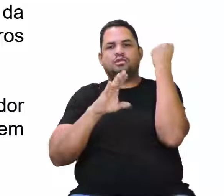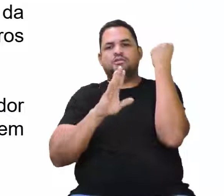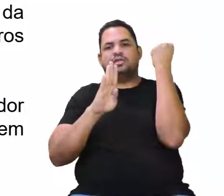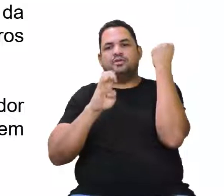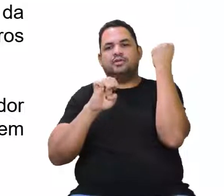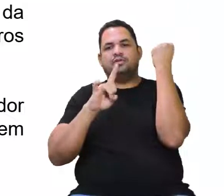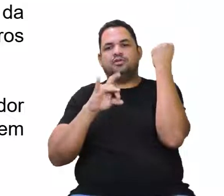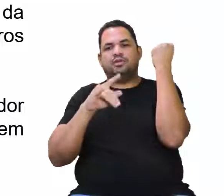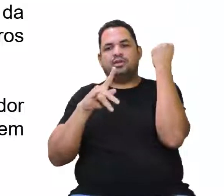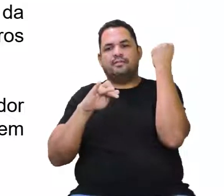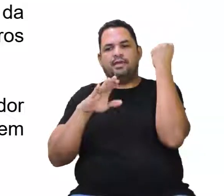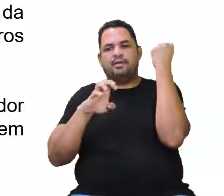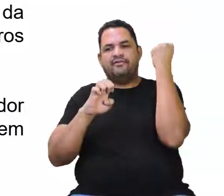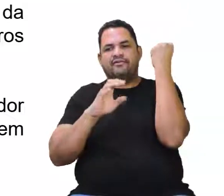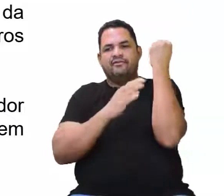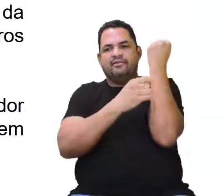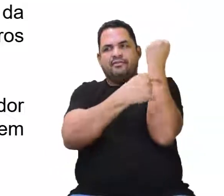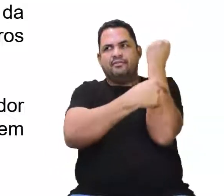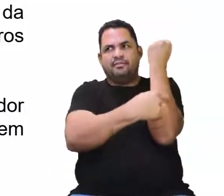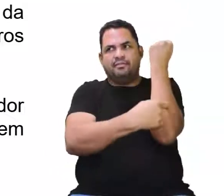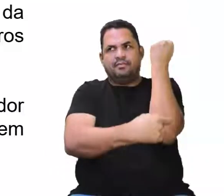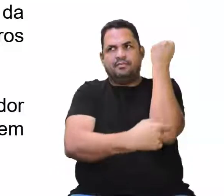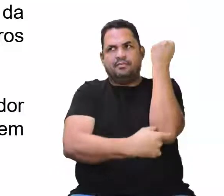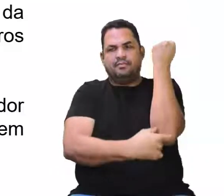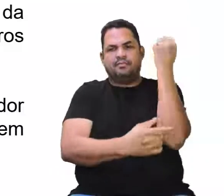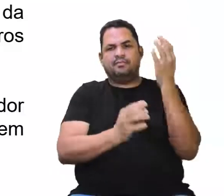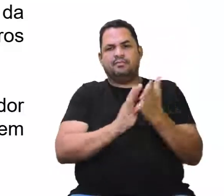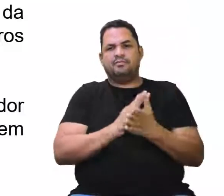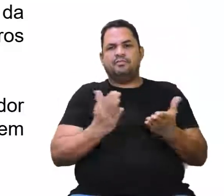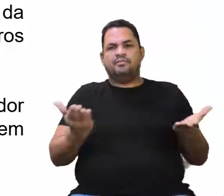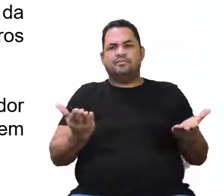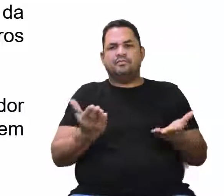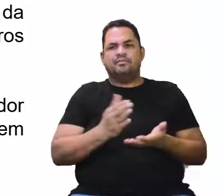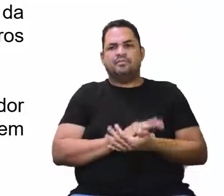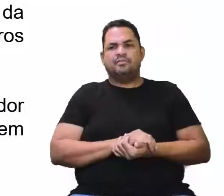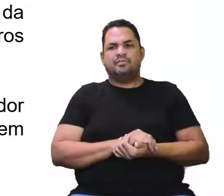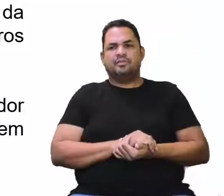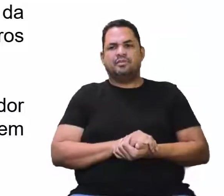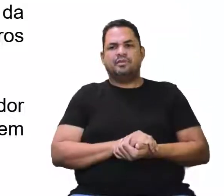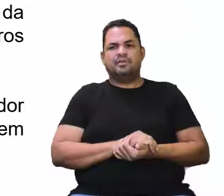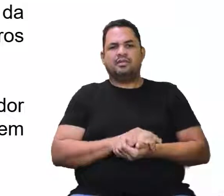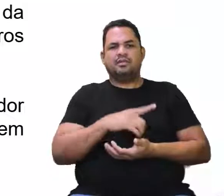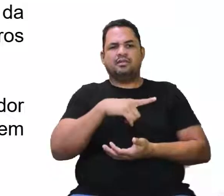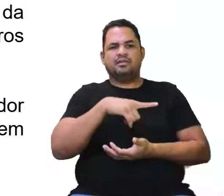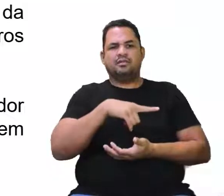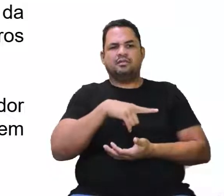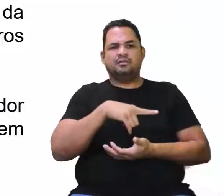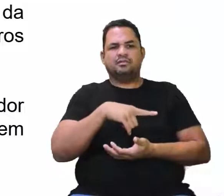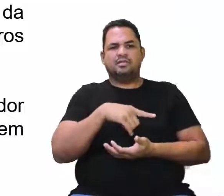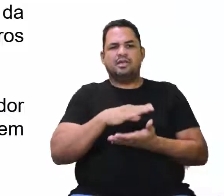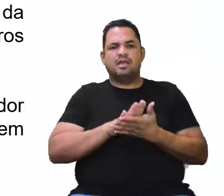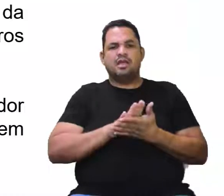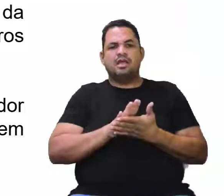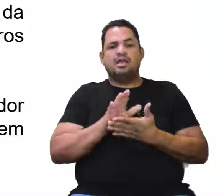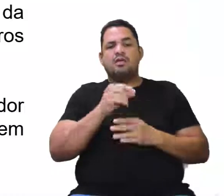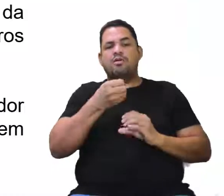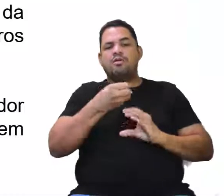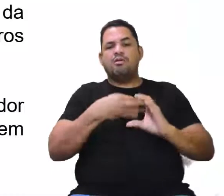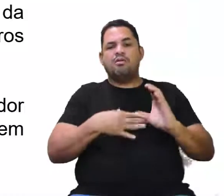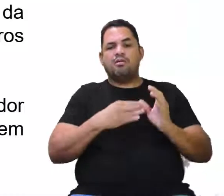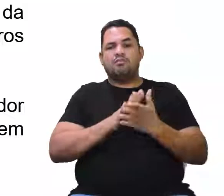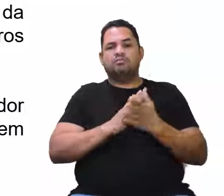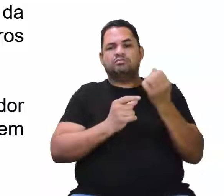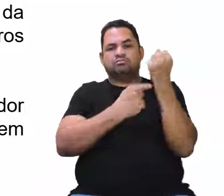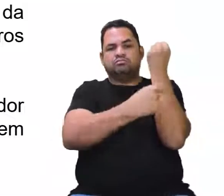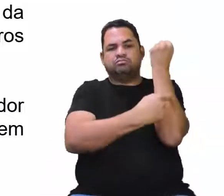o abdome e a pelve. Com relação à função e às regiões que compõem as vértebras da coluna, é correto